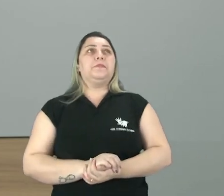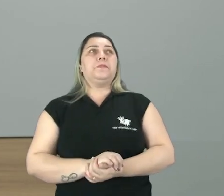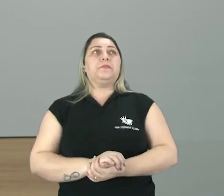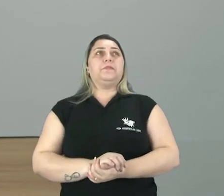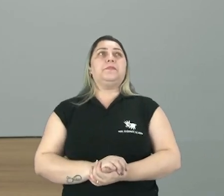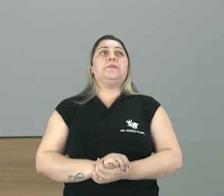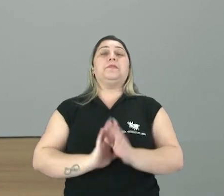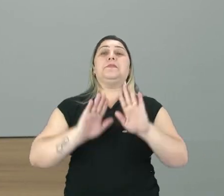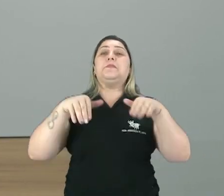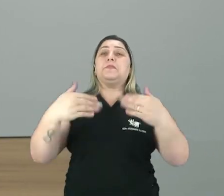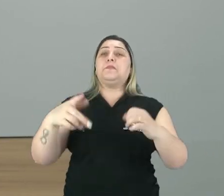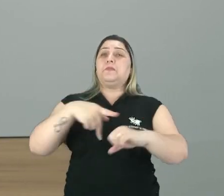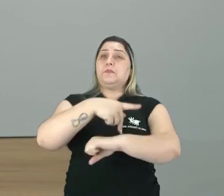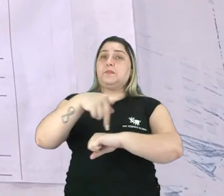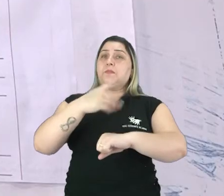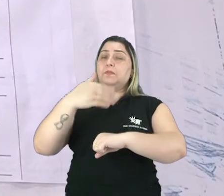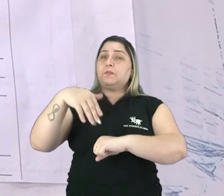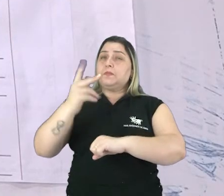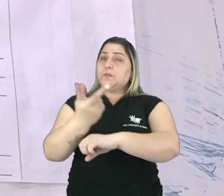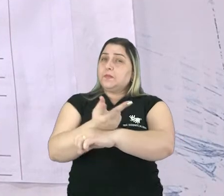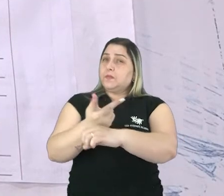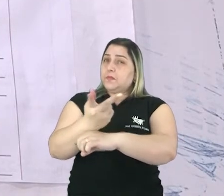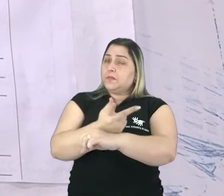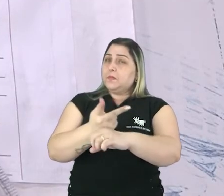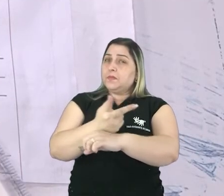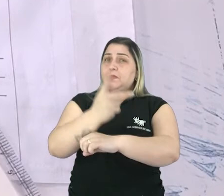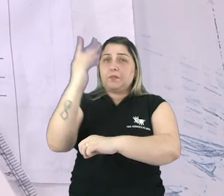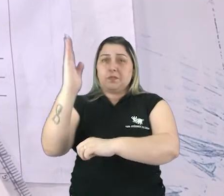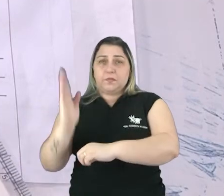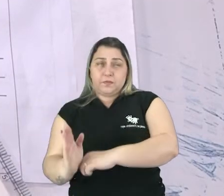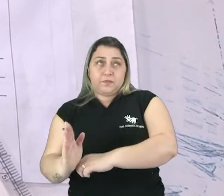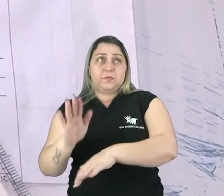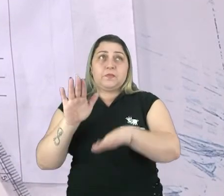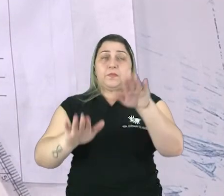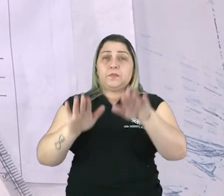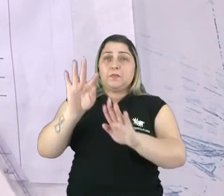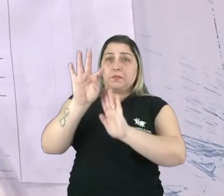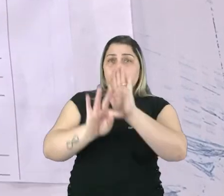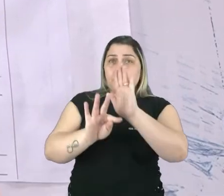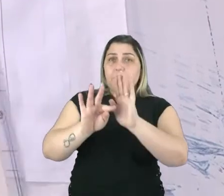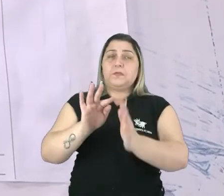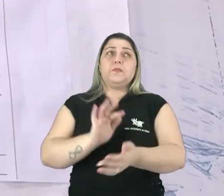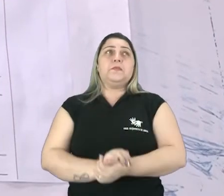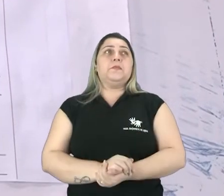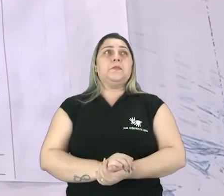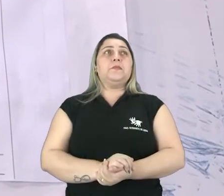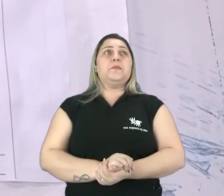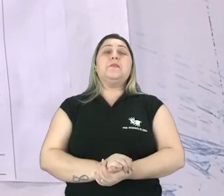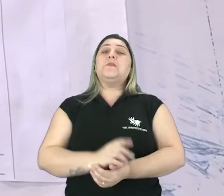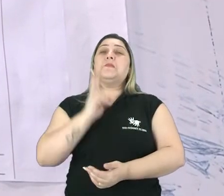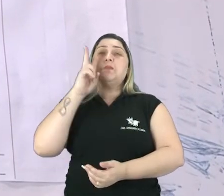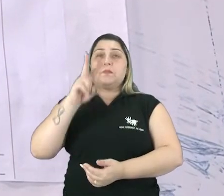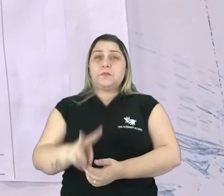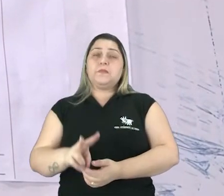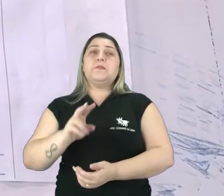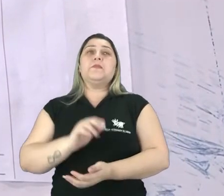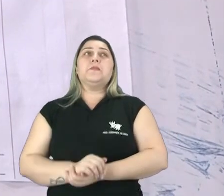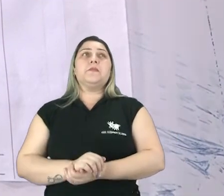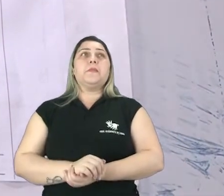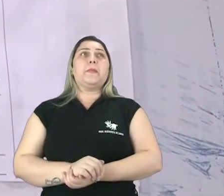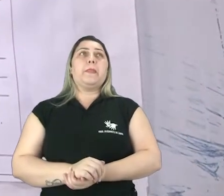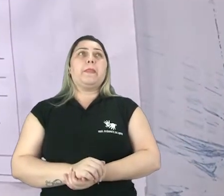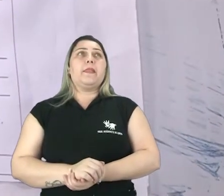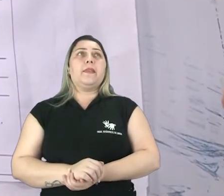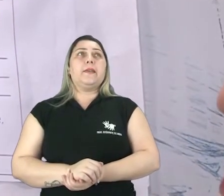Quais os países mais procurados por brasileiros. De acordo com o texto. São os países que nós vimos aí. Que foram citados ó.